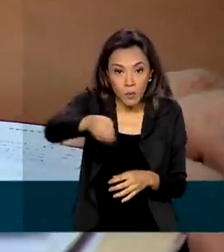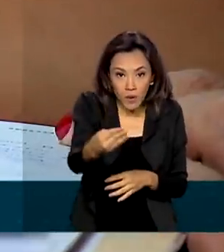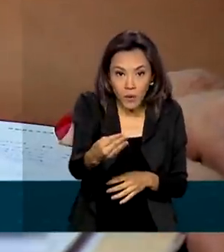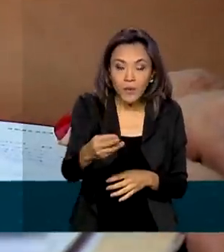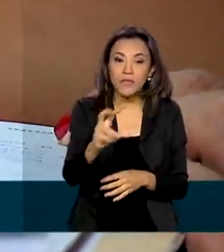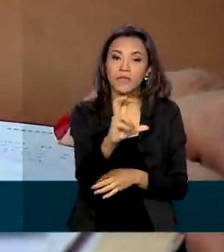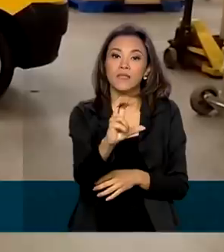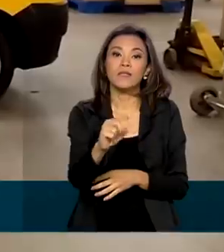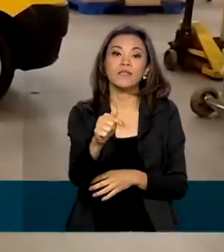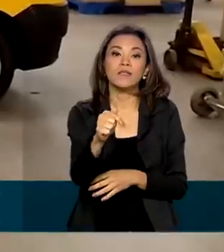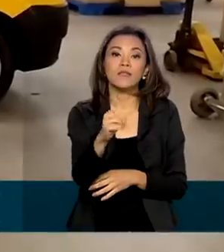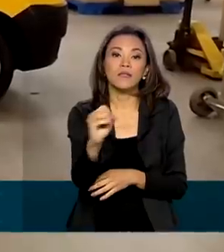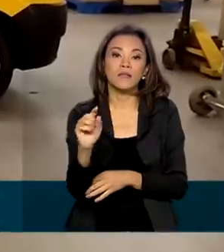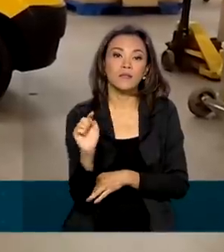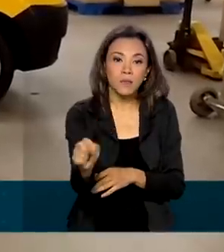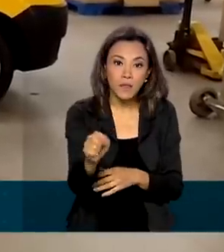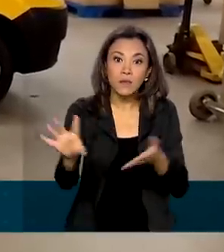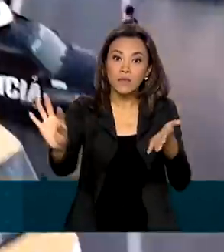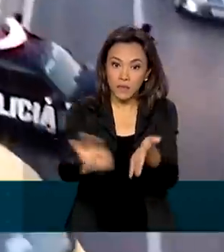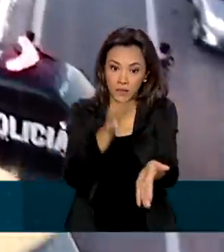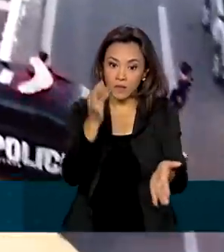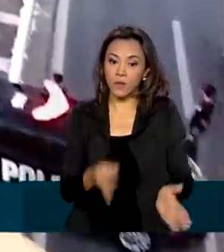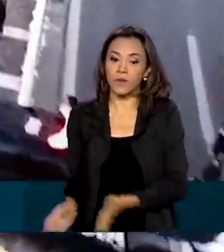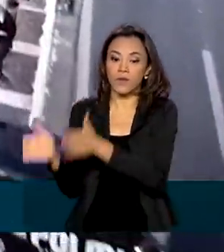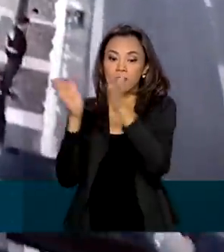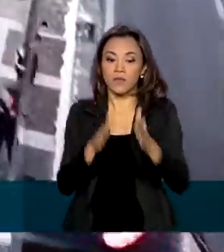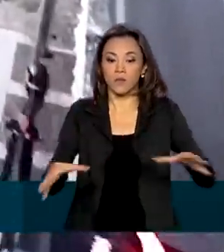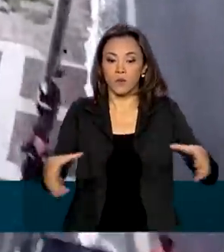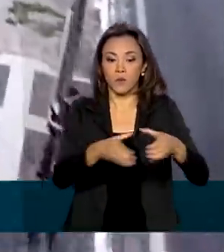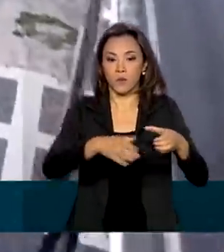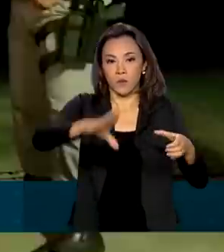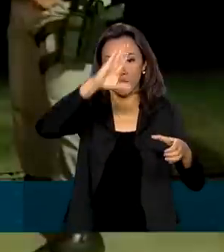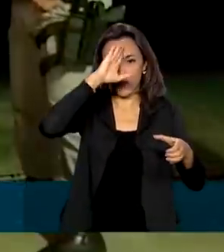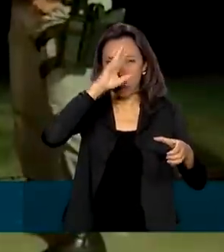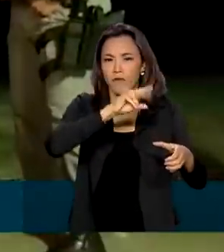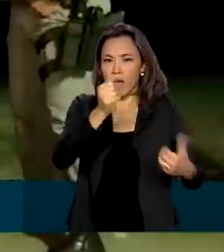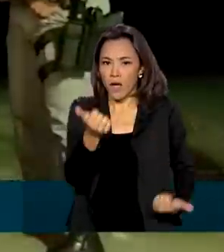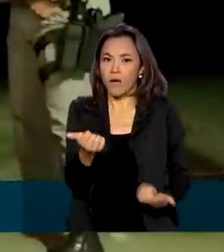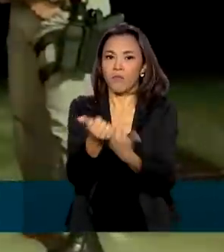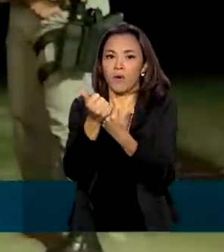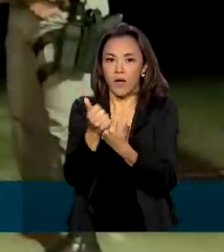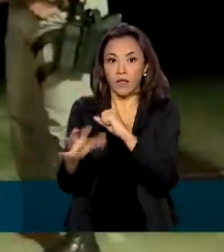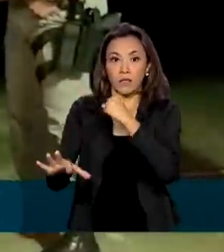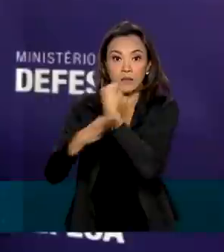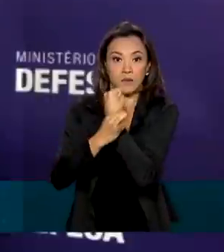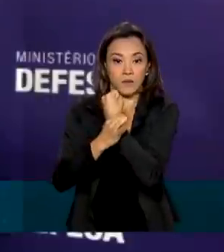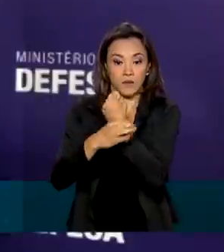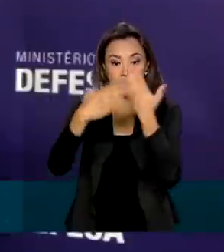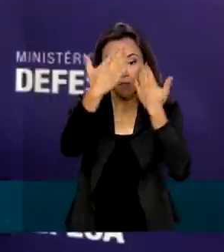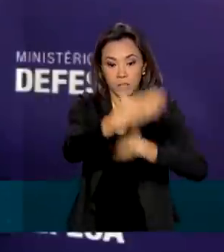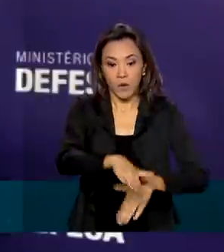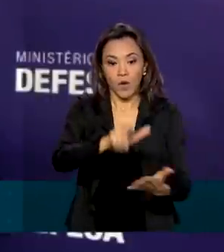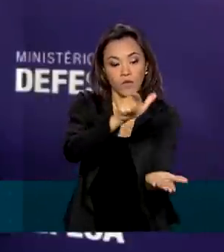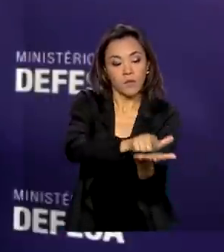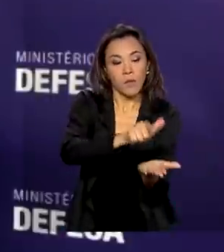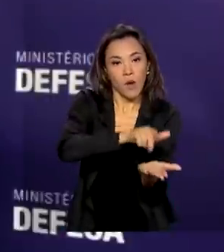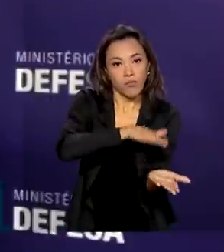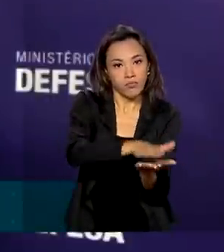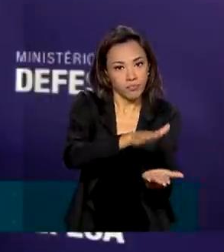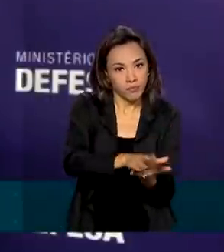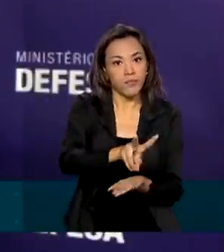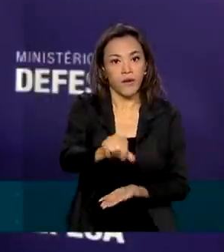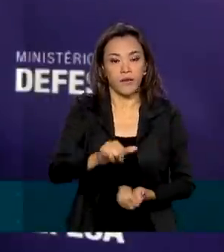confirmadas. As Forças Armadas vão reforçar a segurança das provas impressas. A gente centraliza